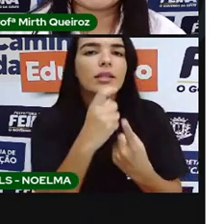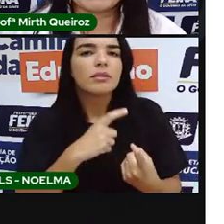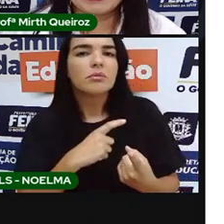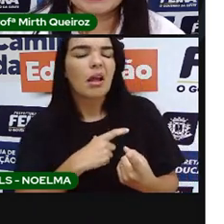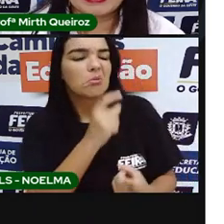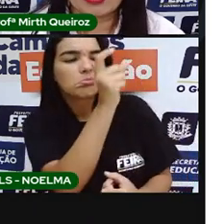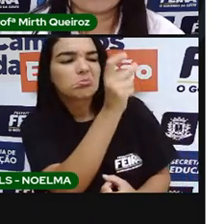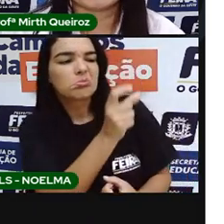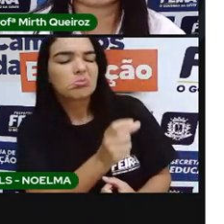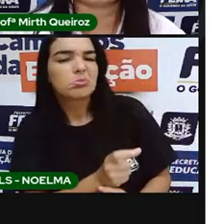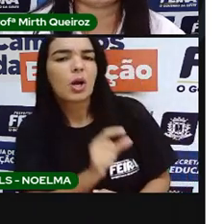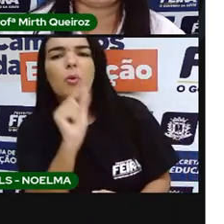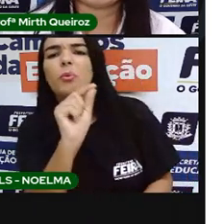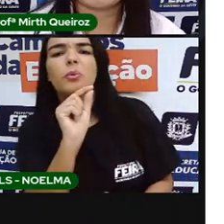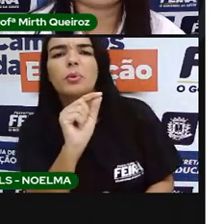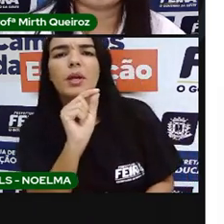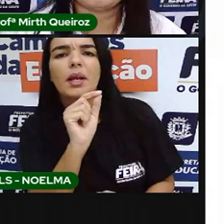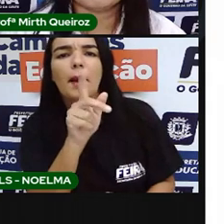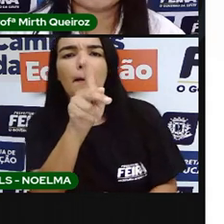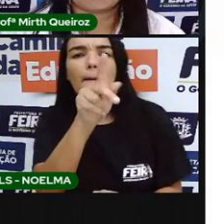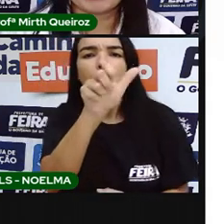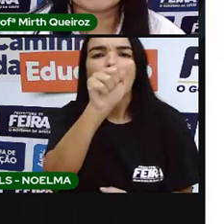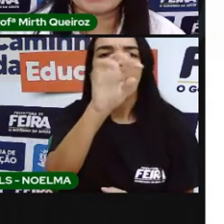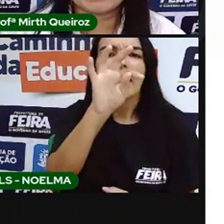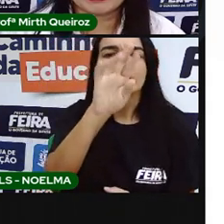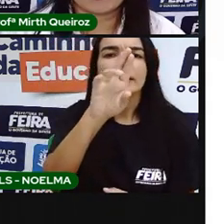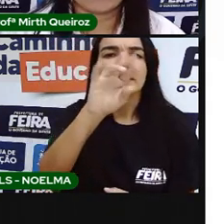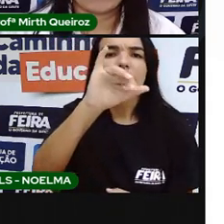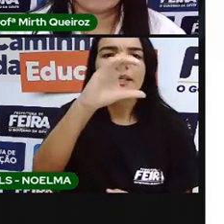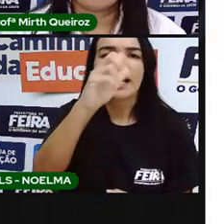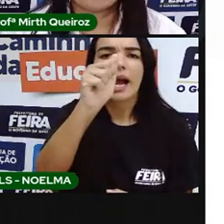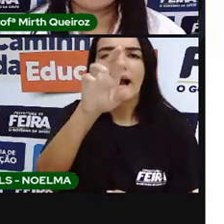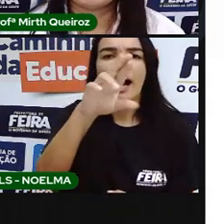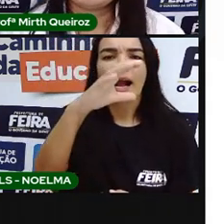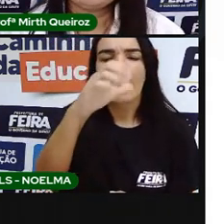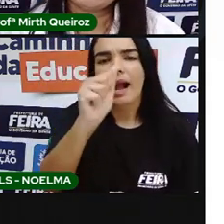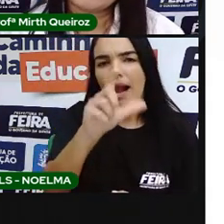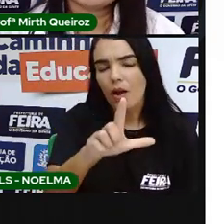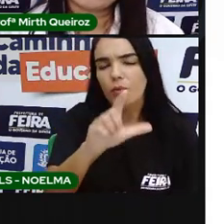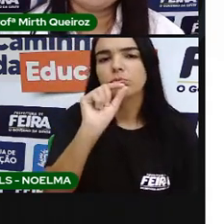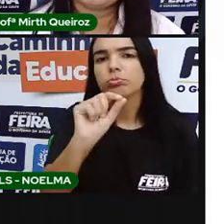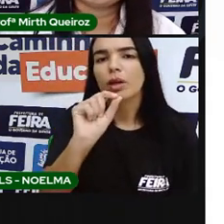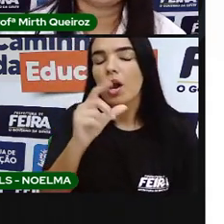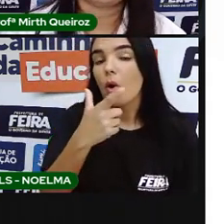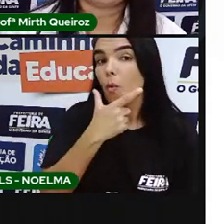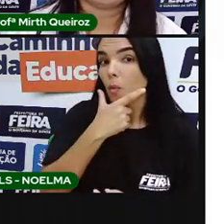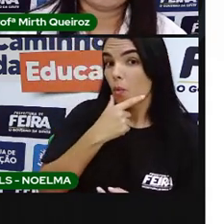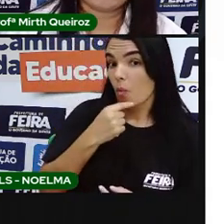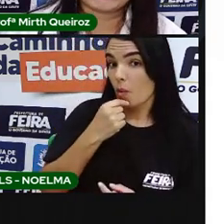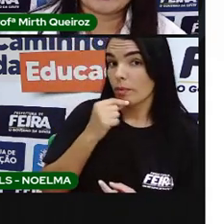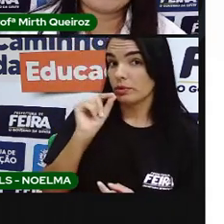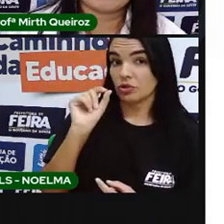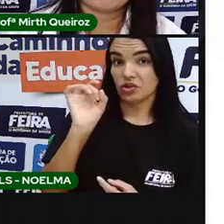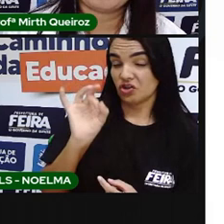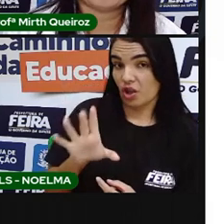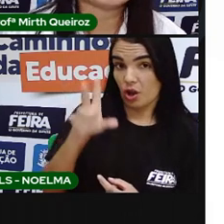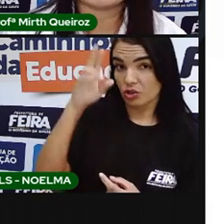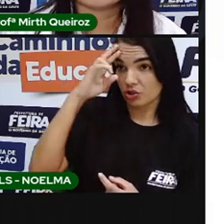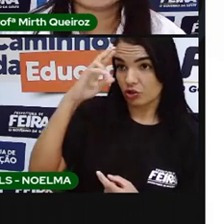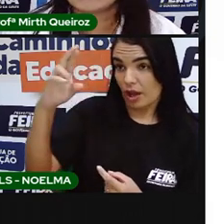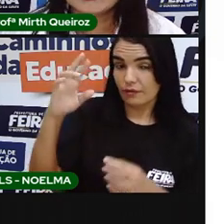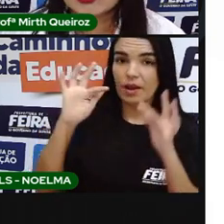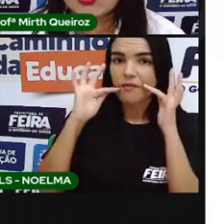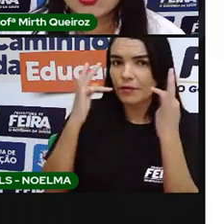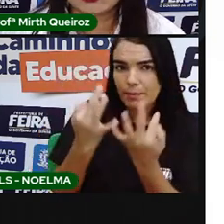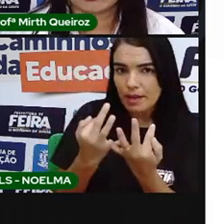patriarcal. O significava isso, patriarcal? O homem, ele não era somente o chefe da família,